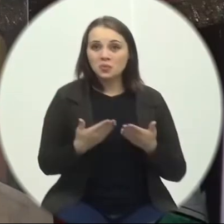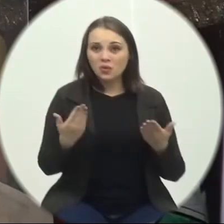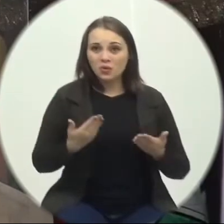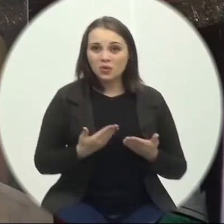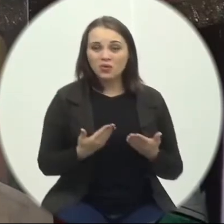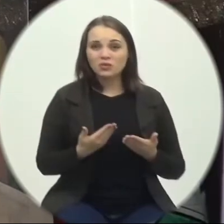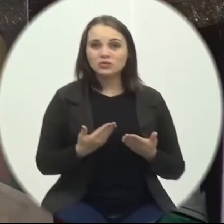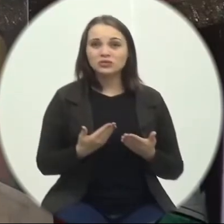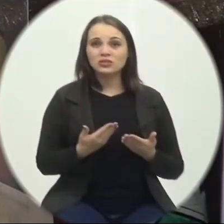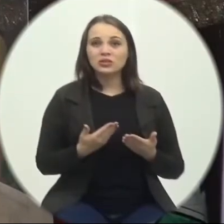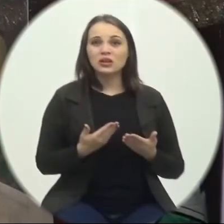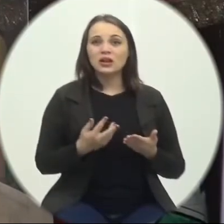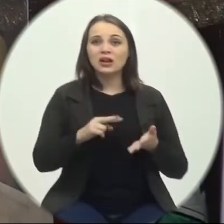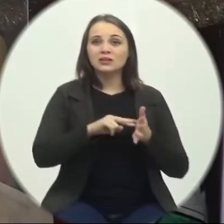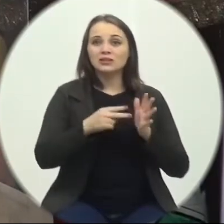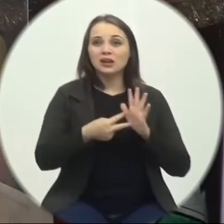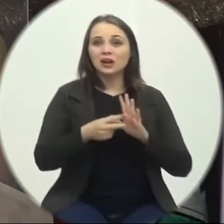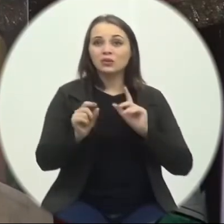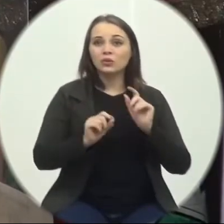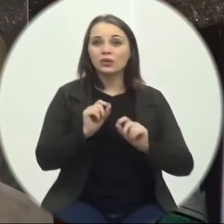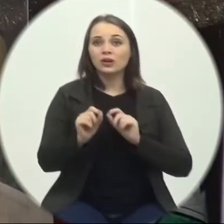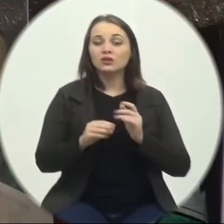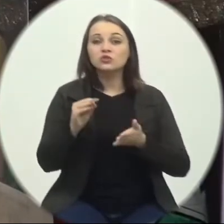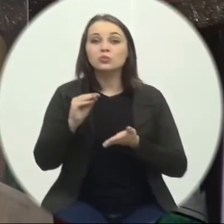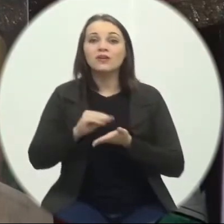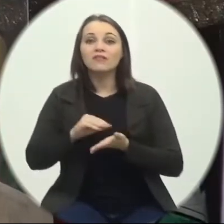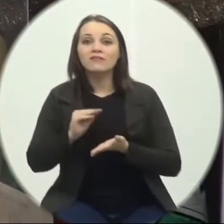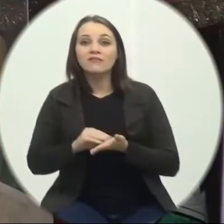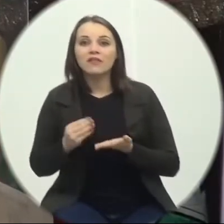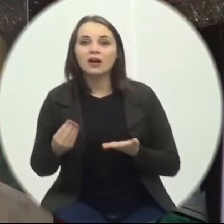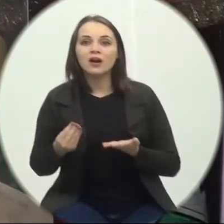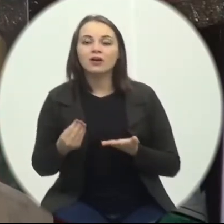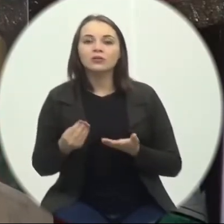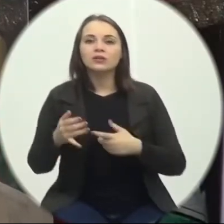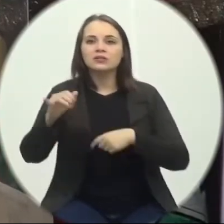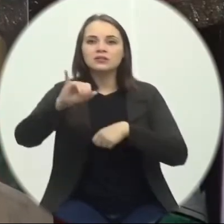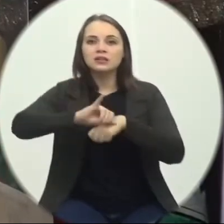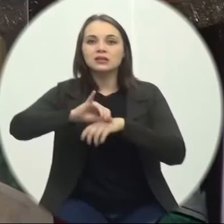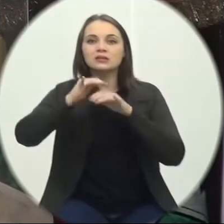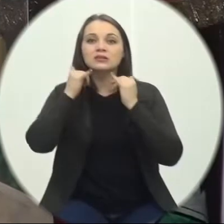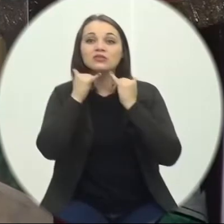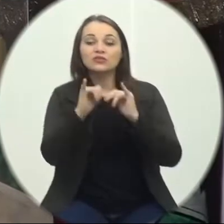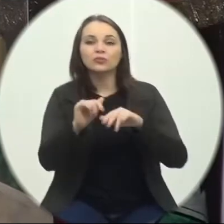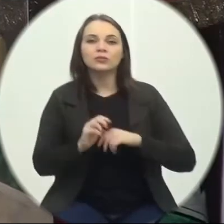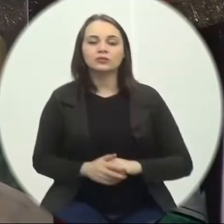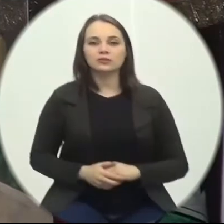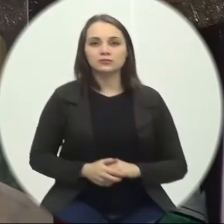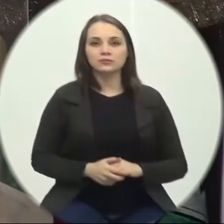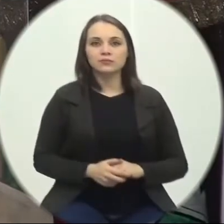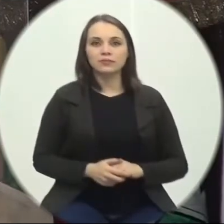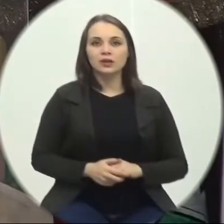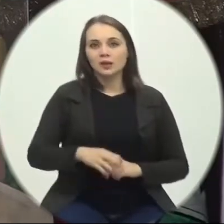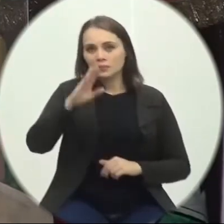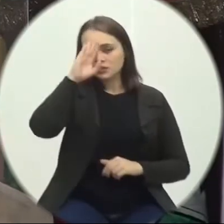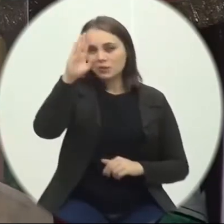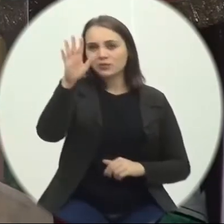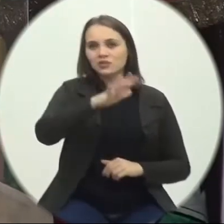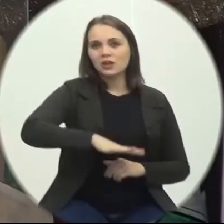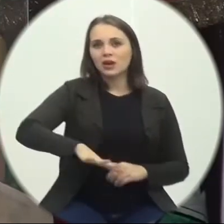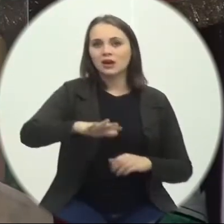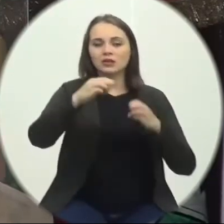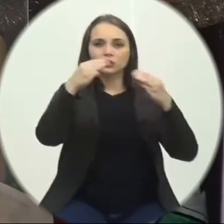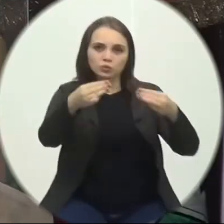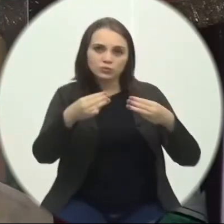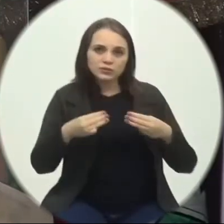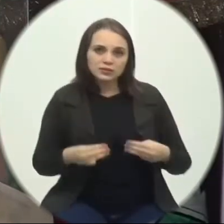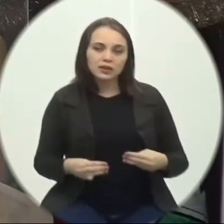Principalmente De uma ausência De centralização Das informações E isso geralmente Era feito pelo Ministério da Saúde E através